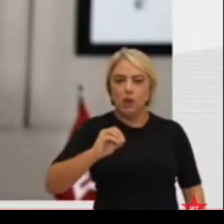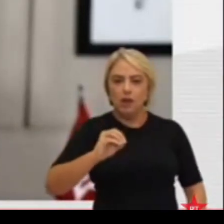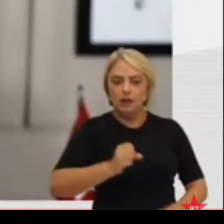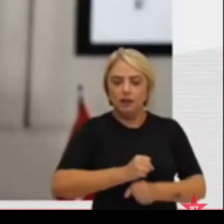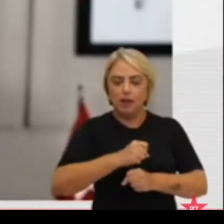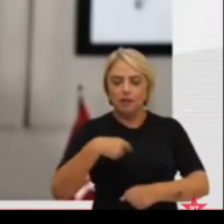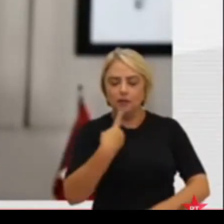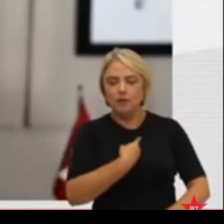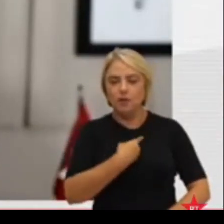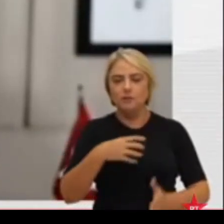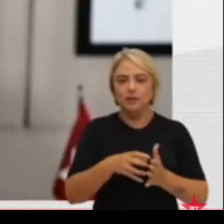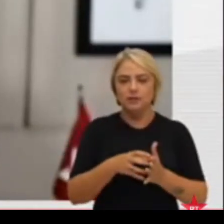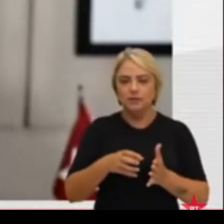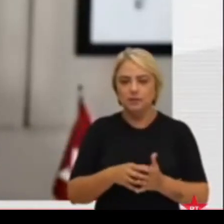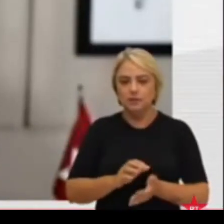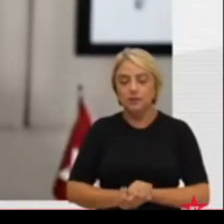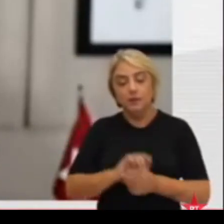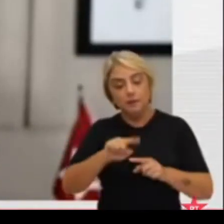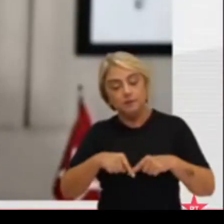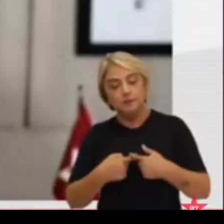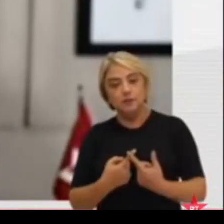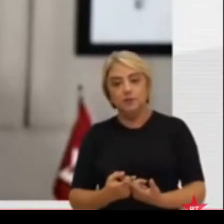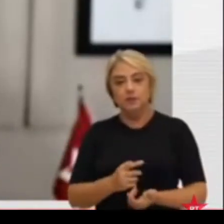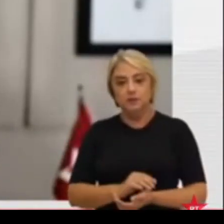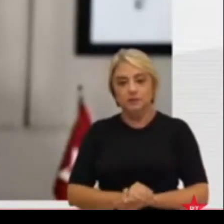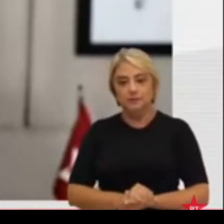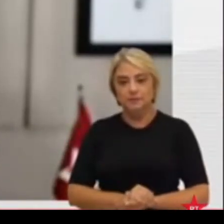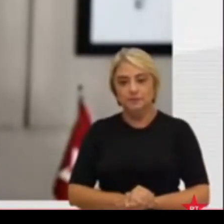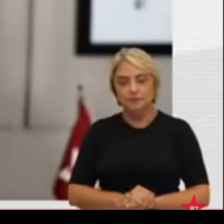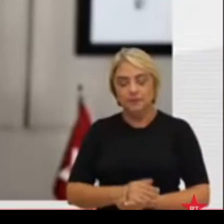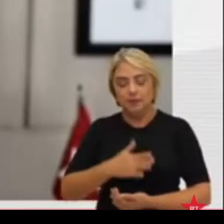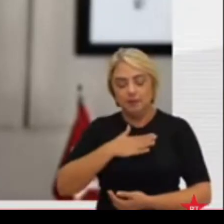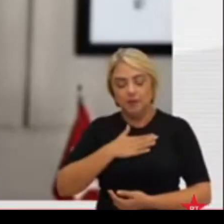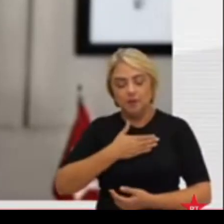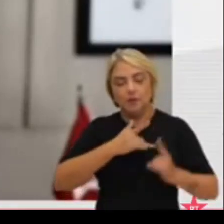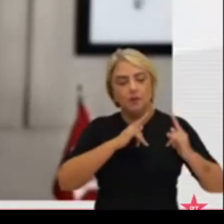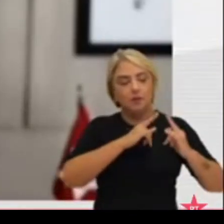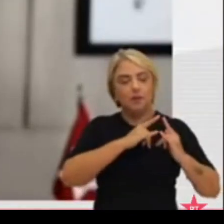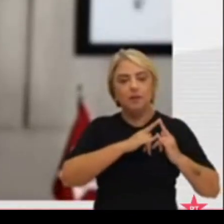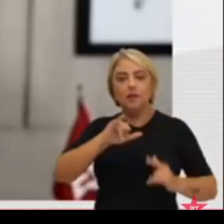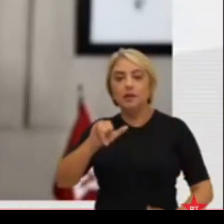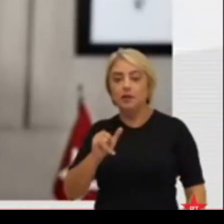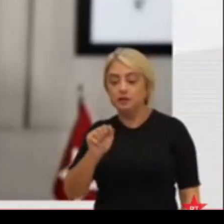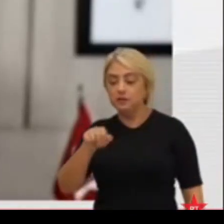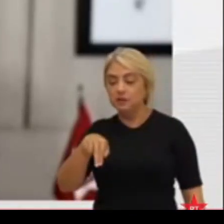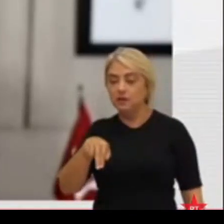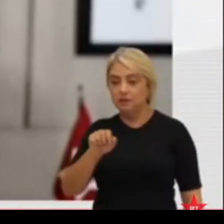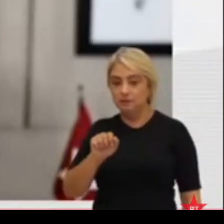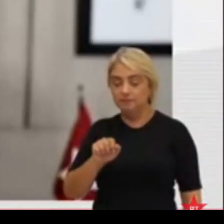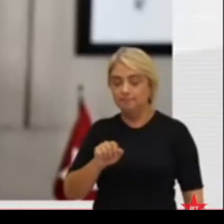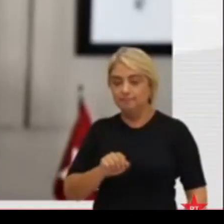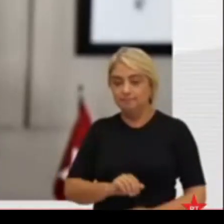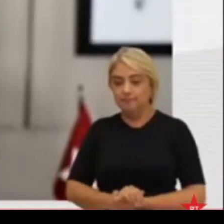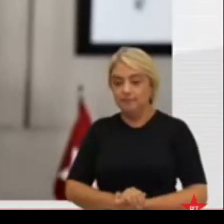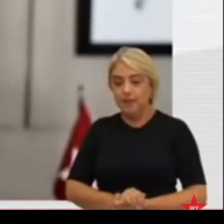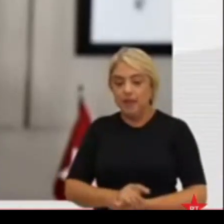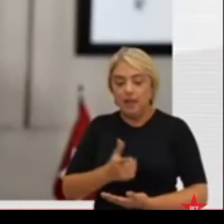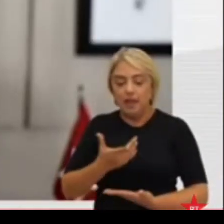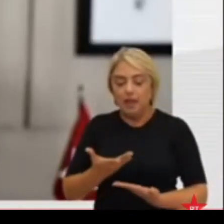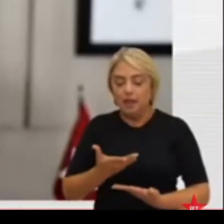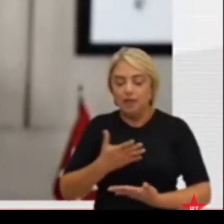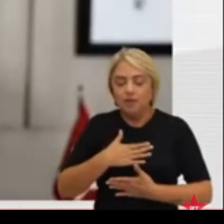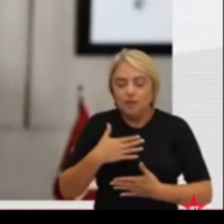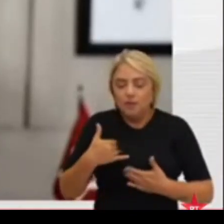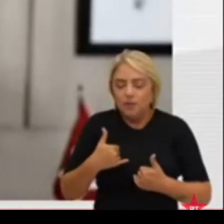nosso partido. Por isso, meu querido companheiro Jean Wyllys, É com grande